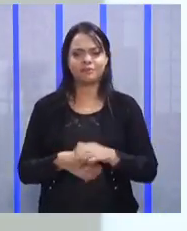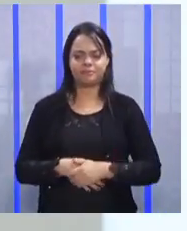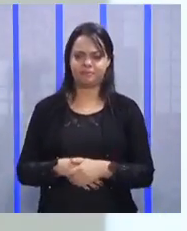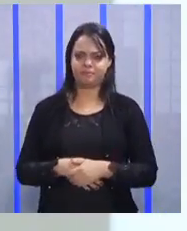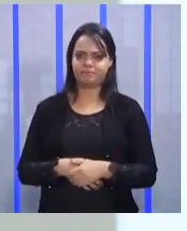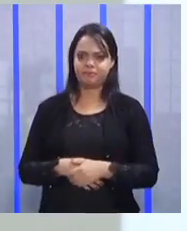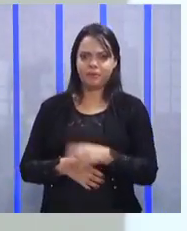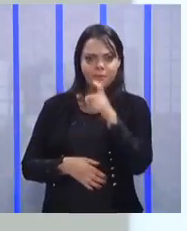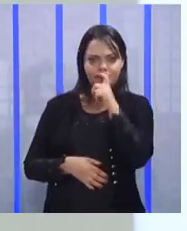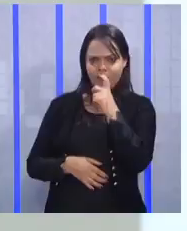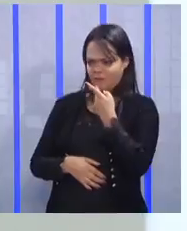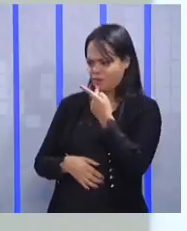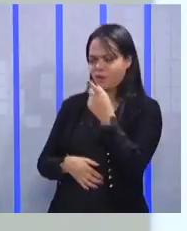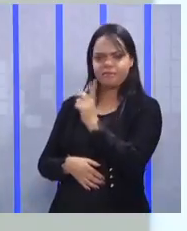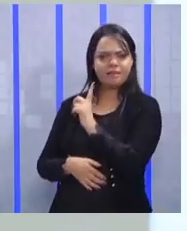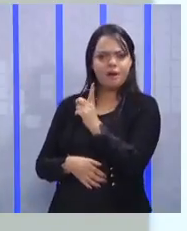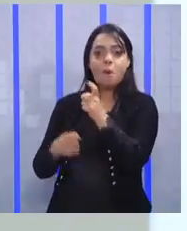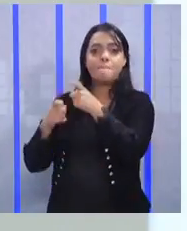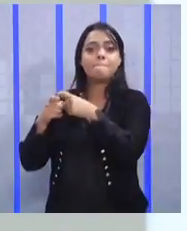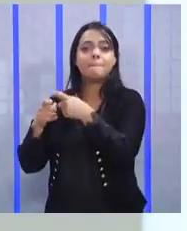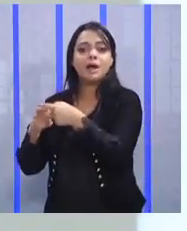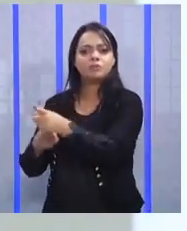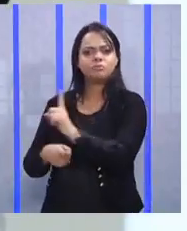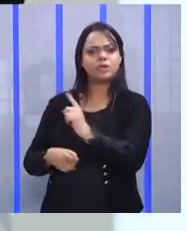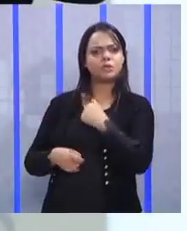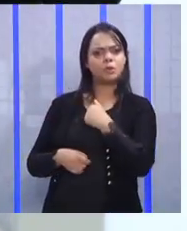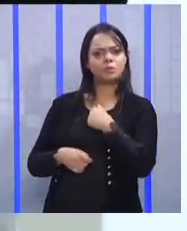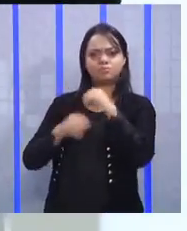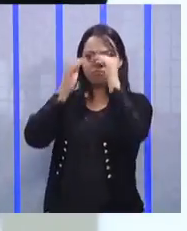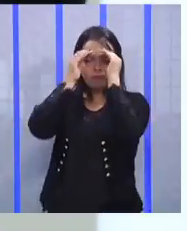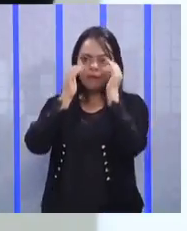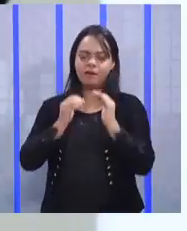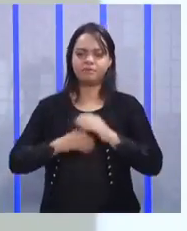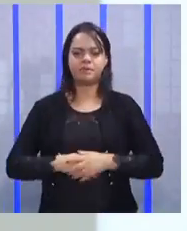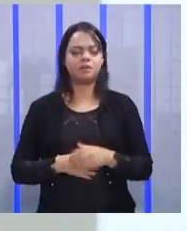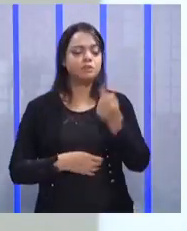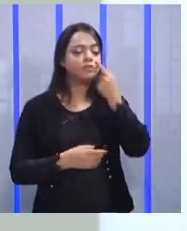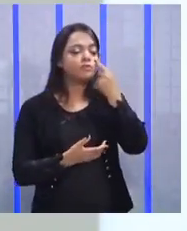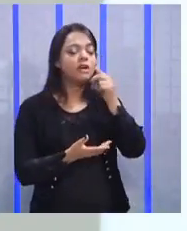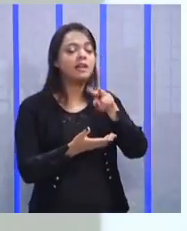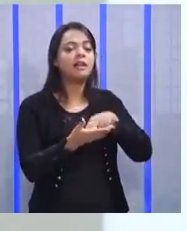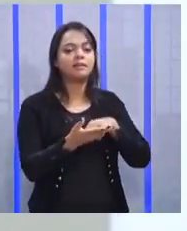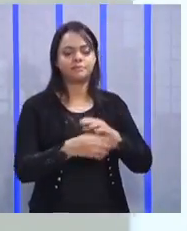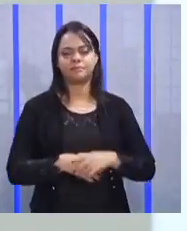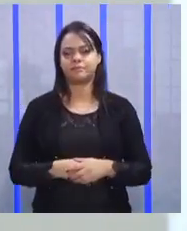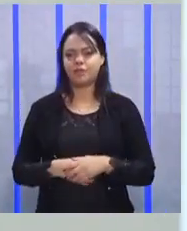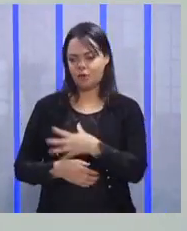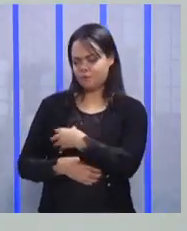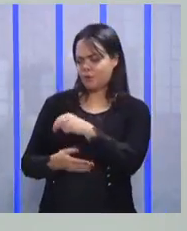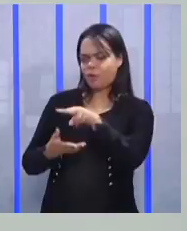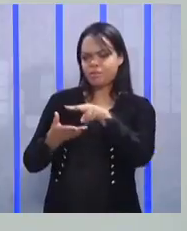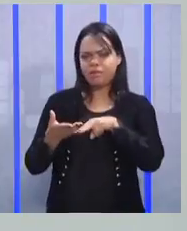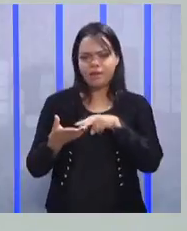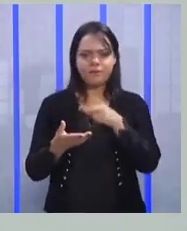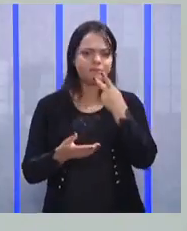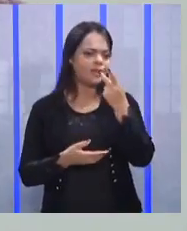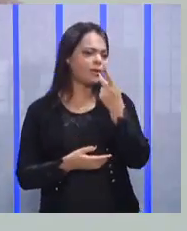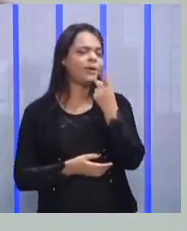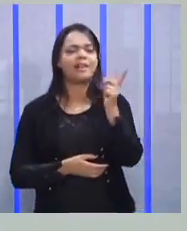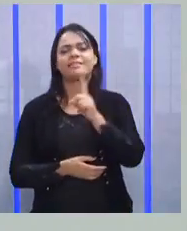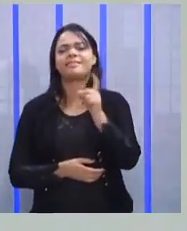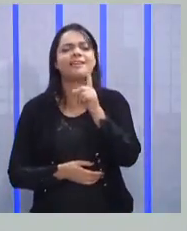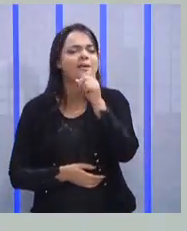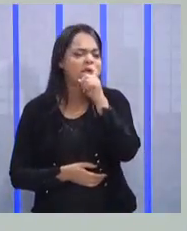Não não, meu filho? Está na receita, o doutor receitou. Vai, deixa eu ver a receita, pai. Aí, ele olhou a receita e falou assim, não,